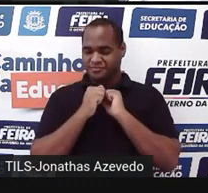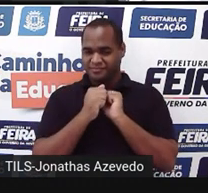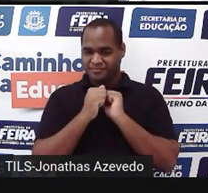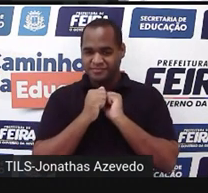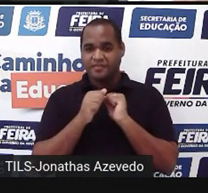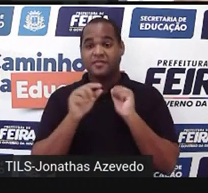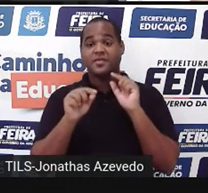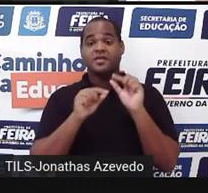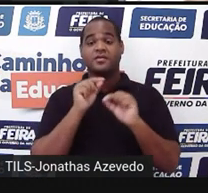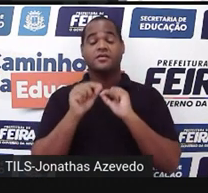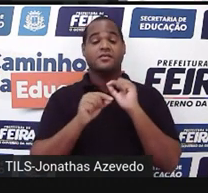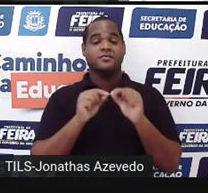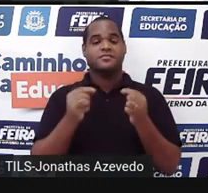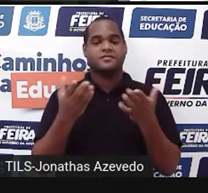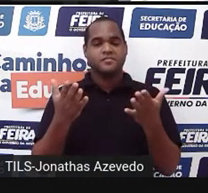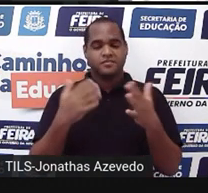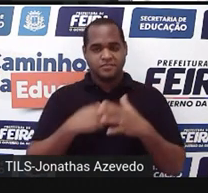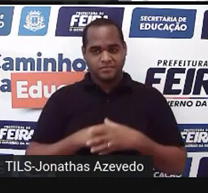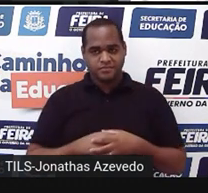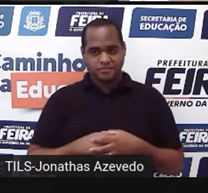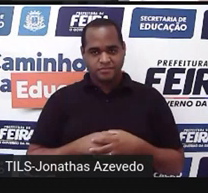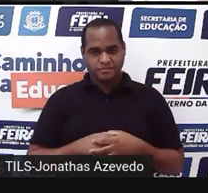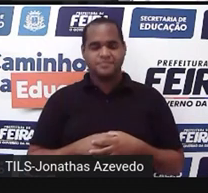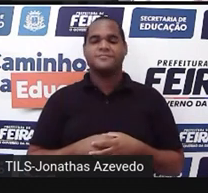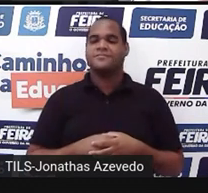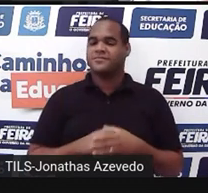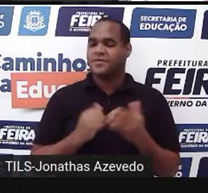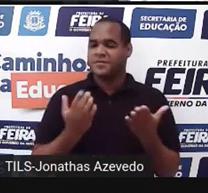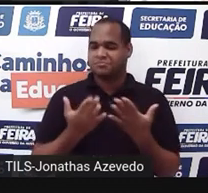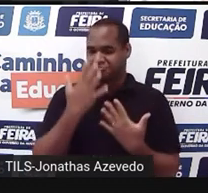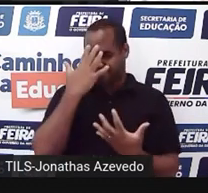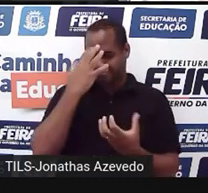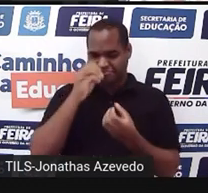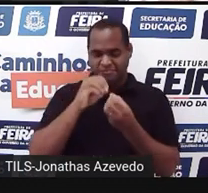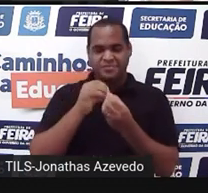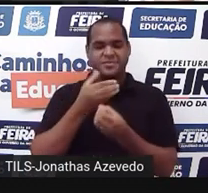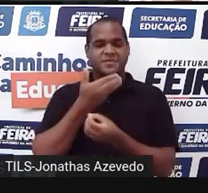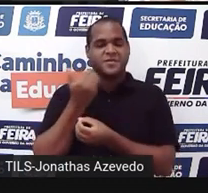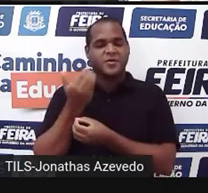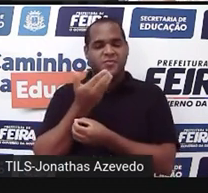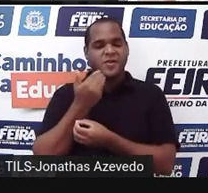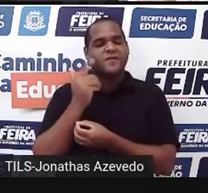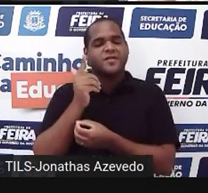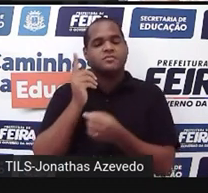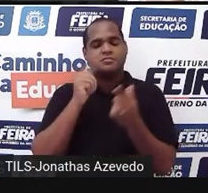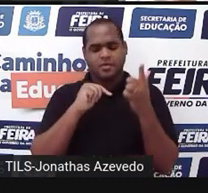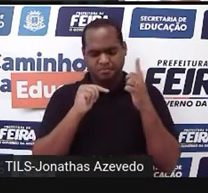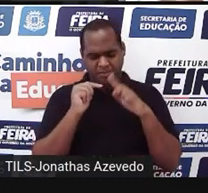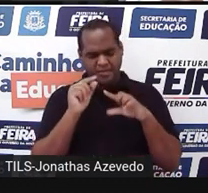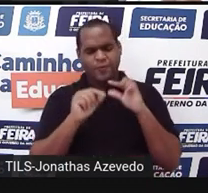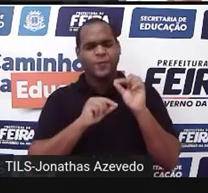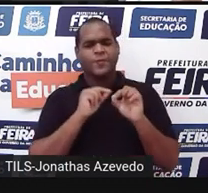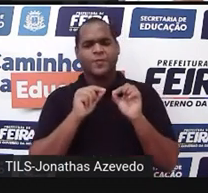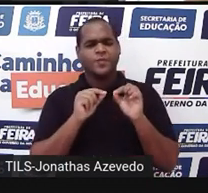só, a gente vai entender melhor o que a gente começou a entender na aula, né? Essa coisa de volume